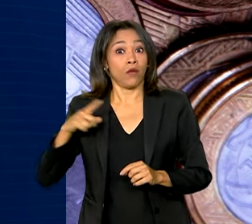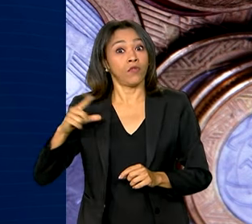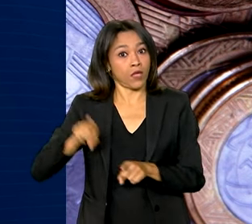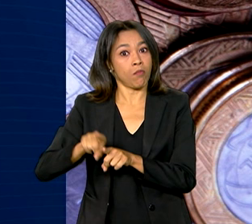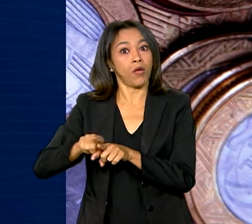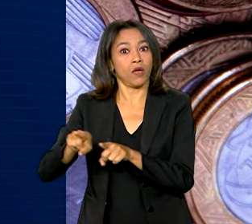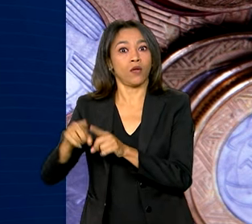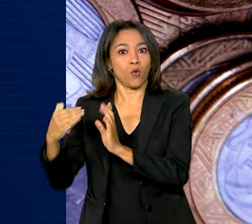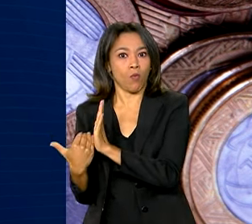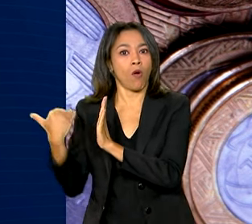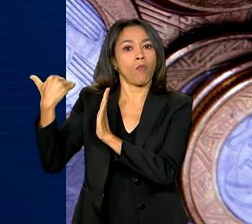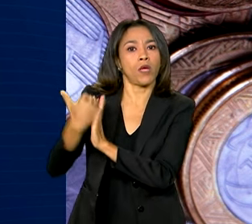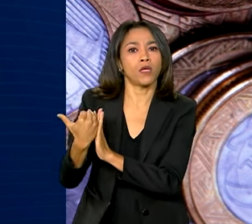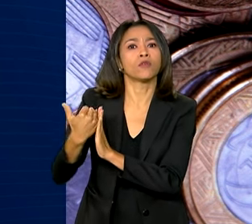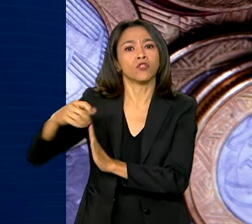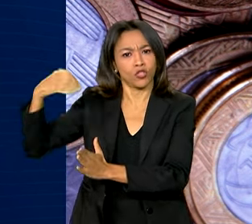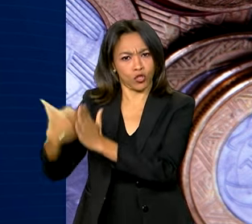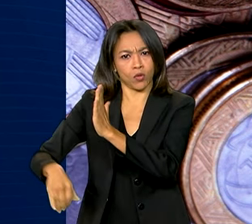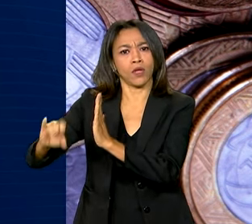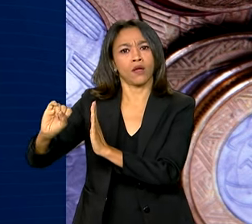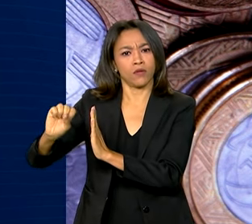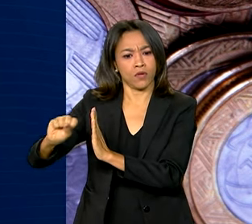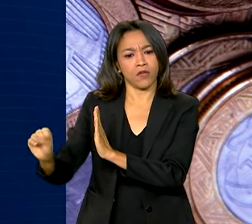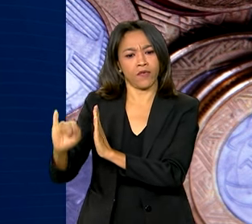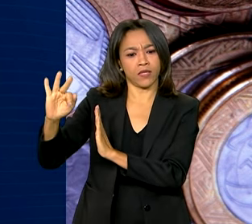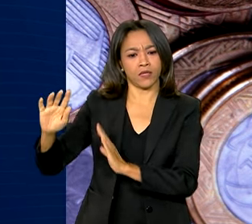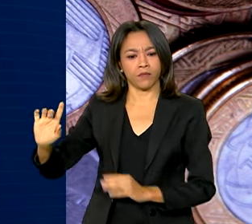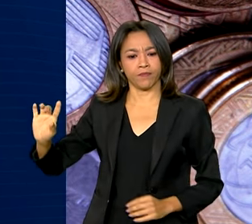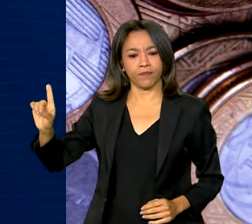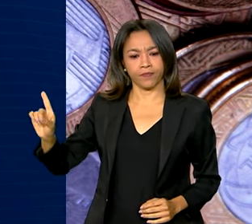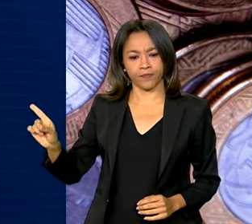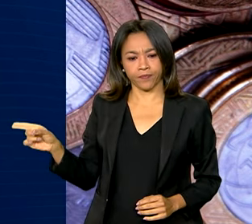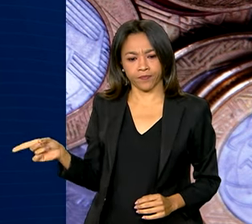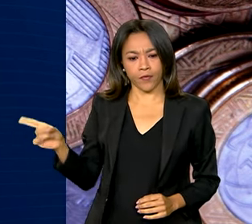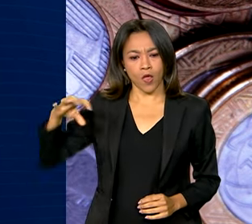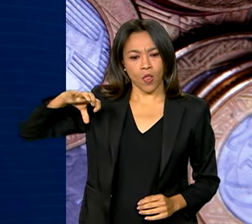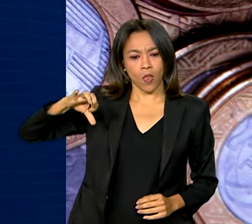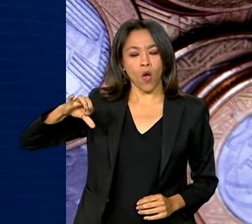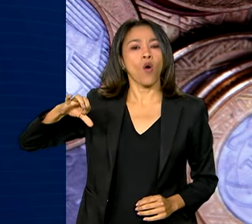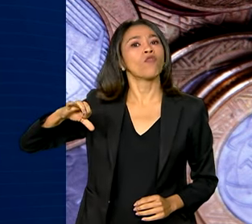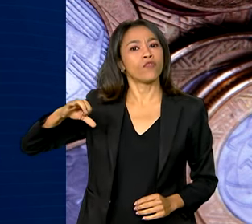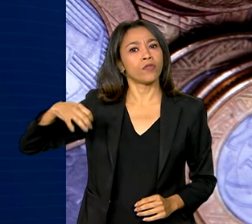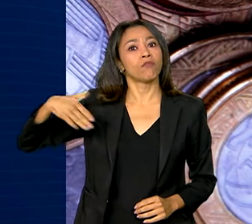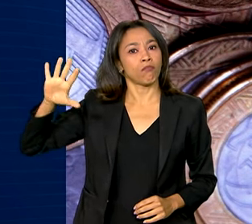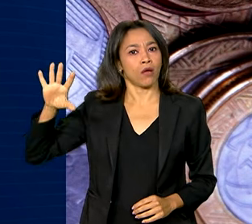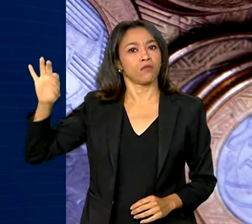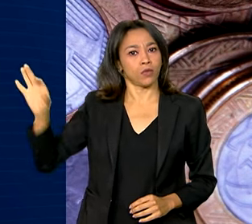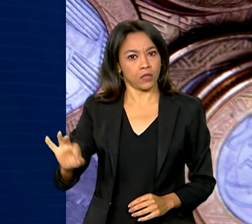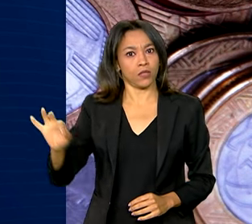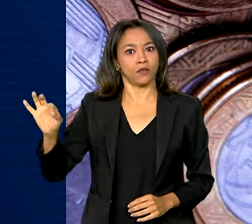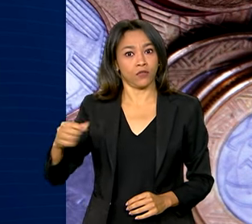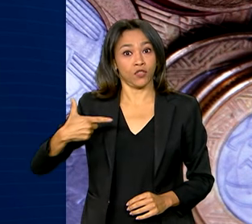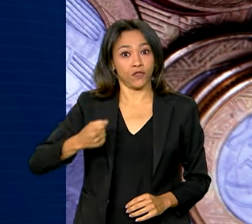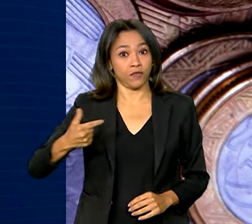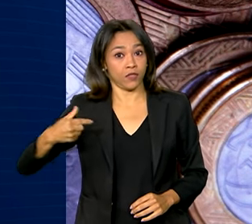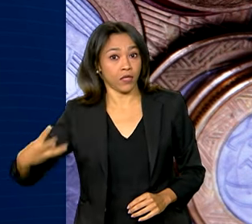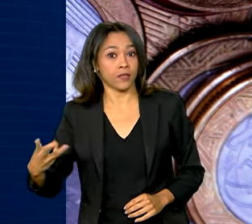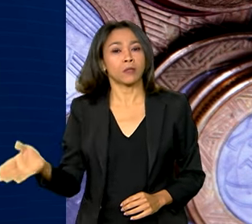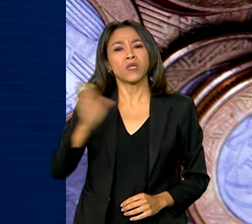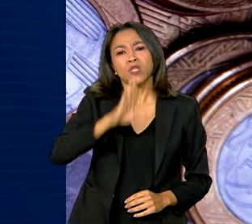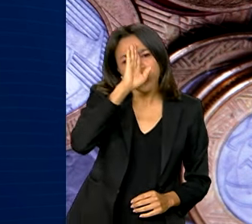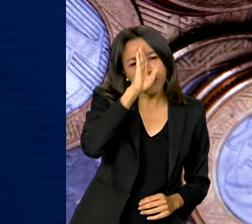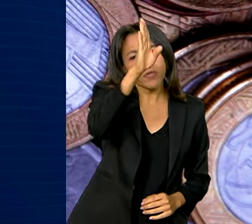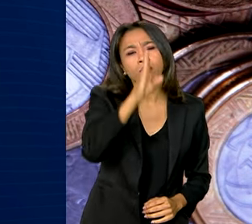descontada a inflação, de mais de 9% em relação ao mesmo período de 2023. Entre os principais